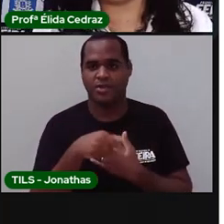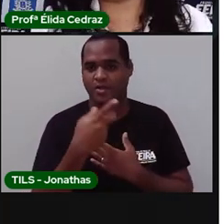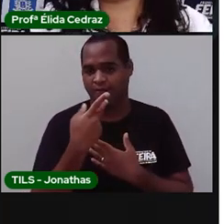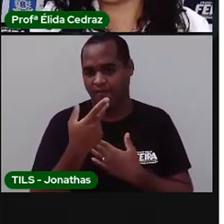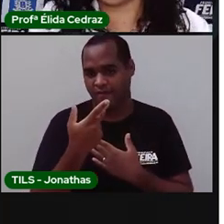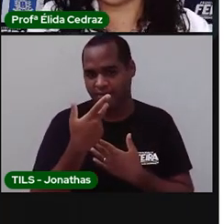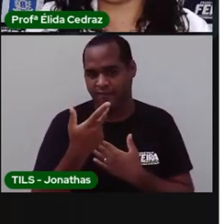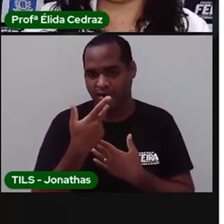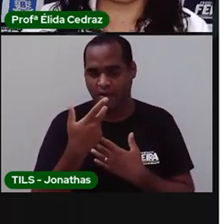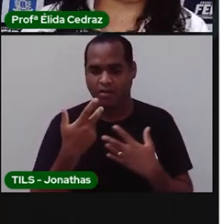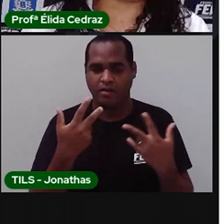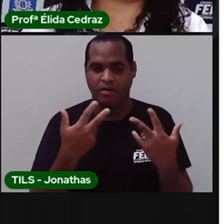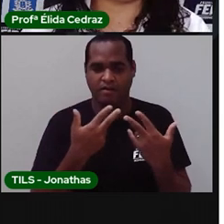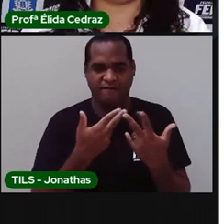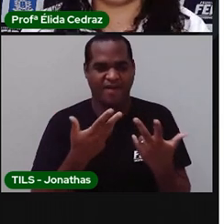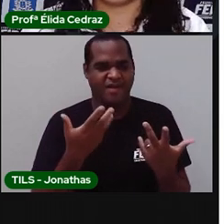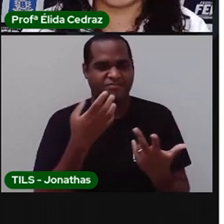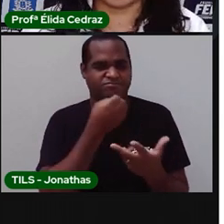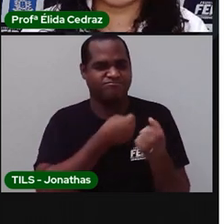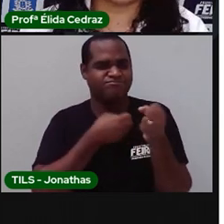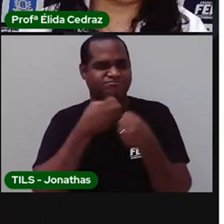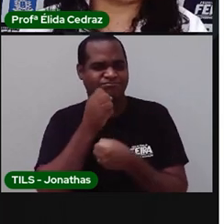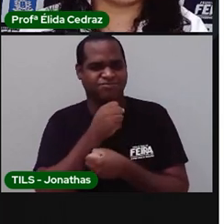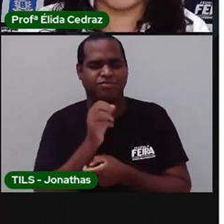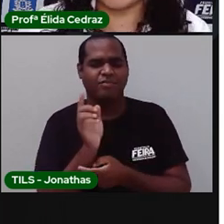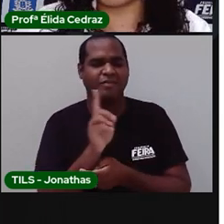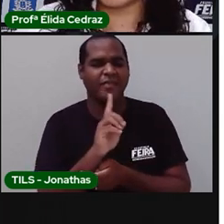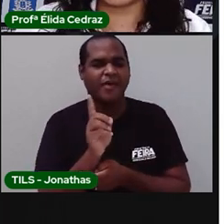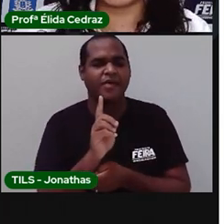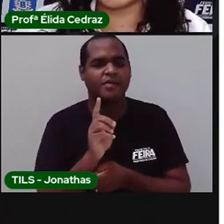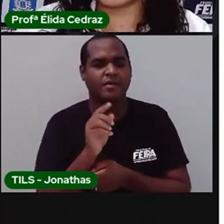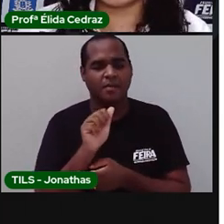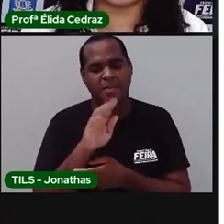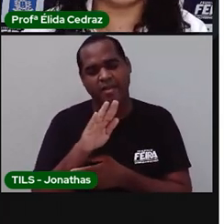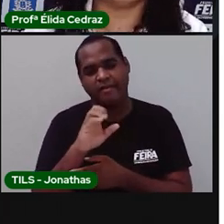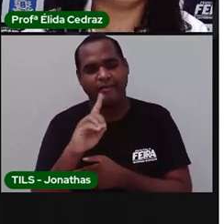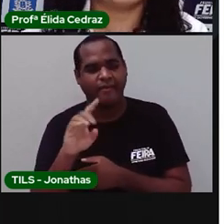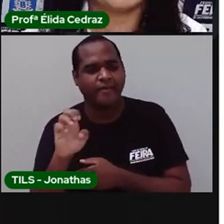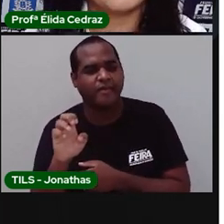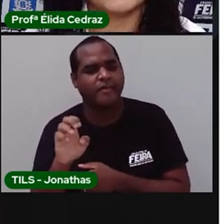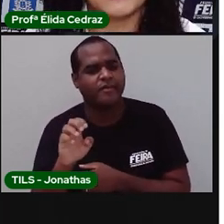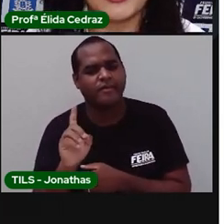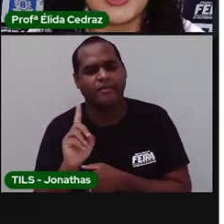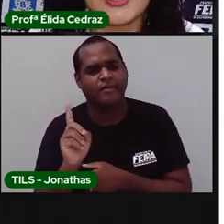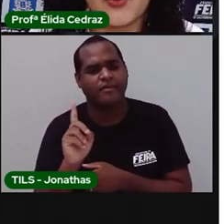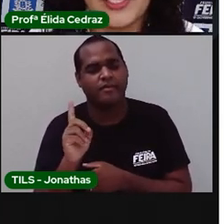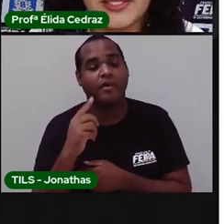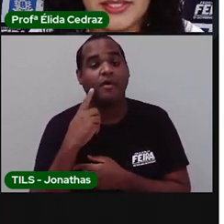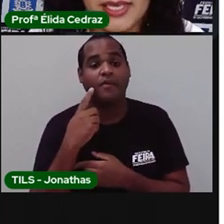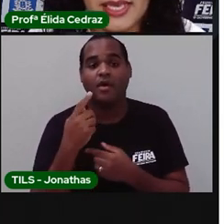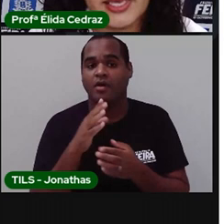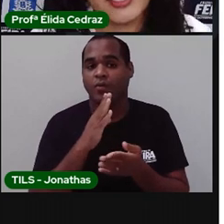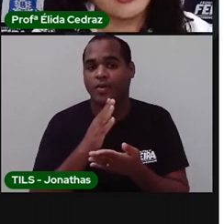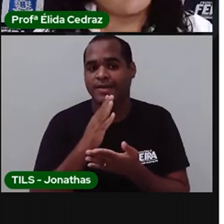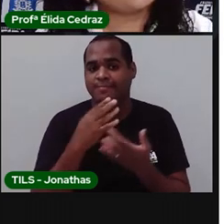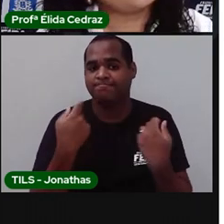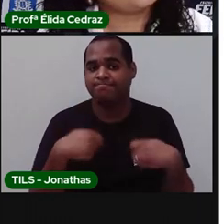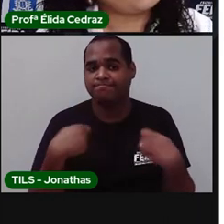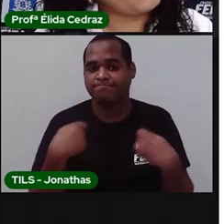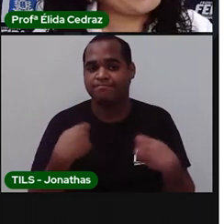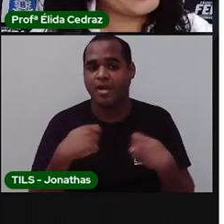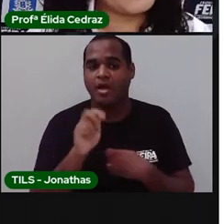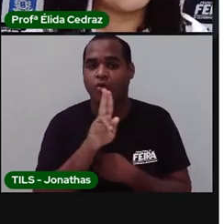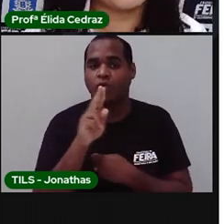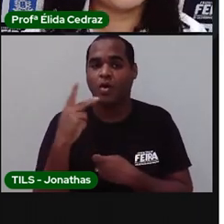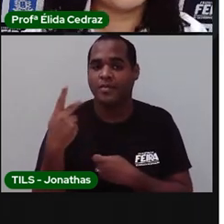o alfabeto correndo, sabe? A, B, C, D. Não. A gente tem que conhecer o